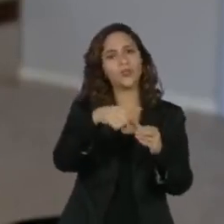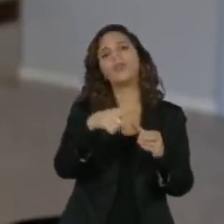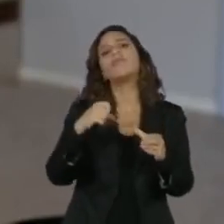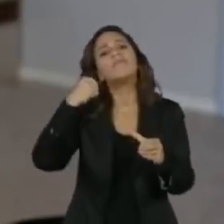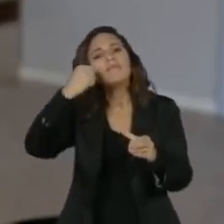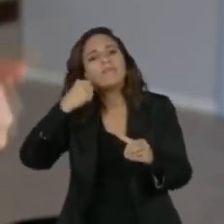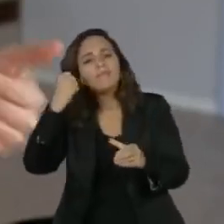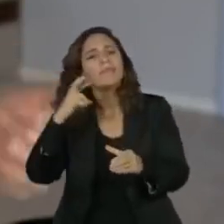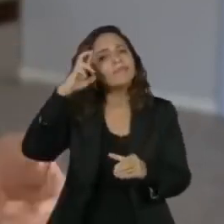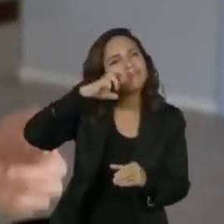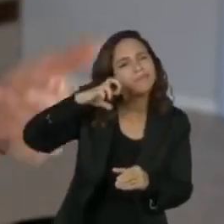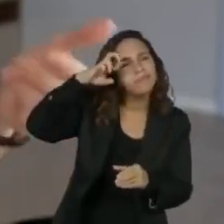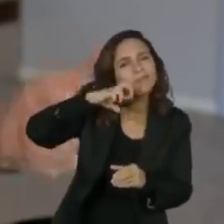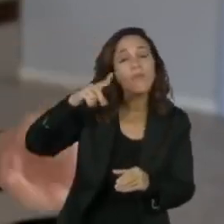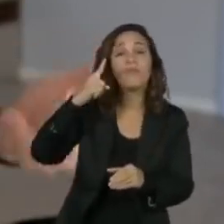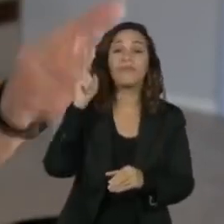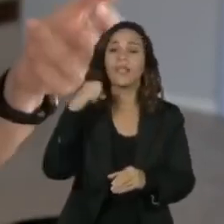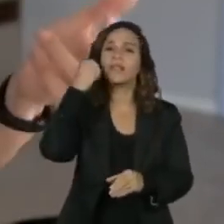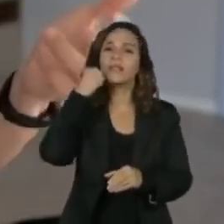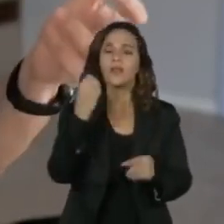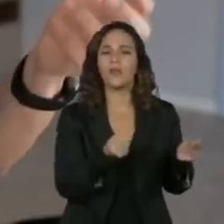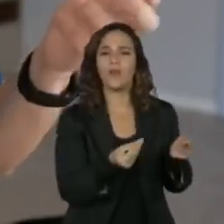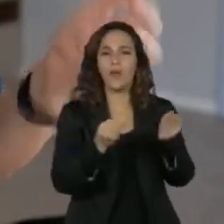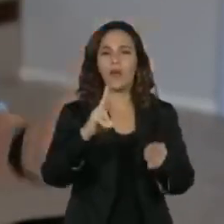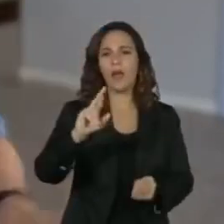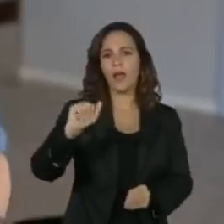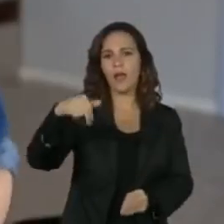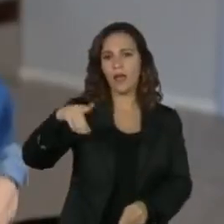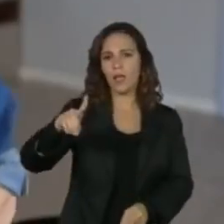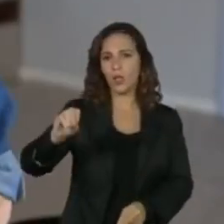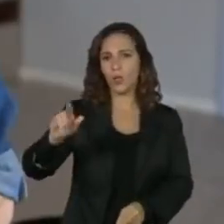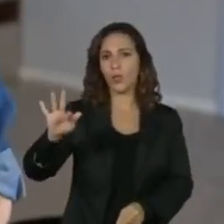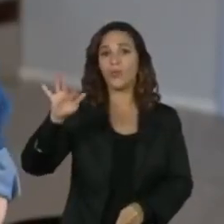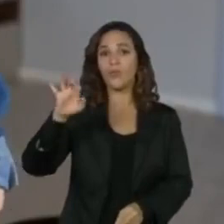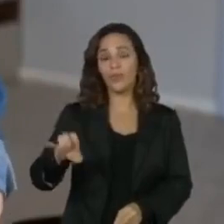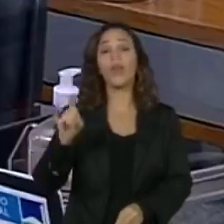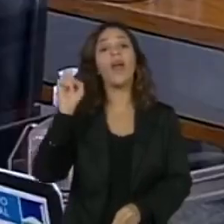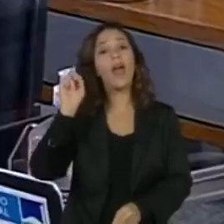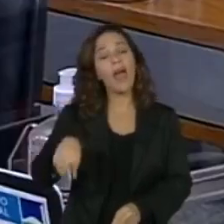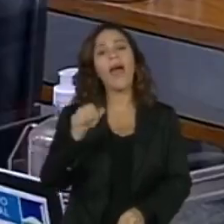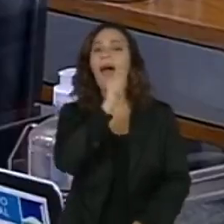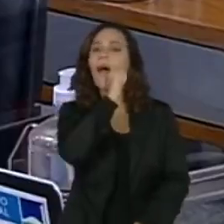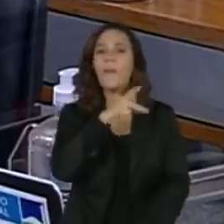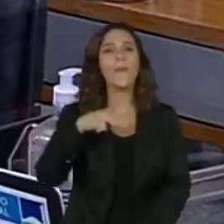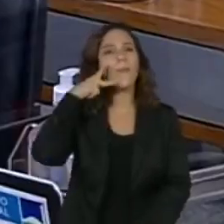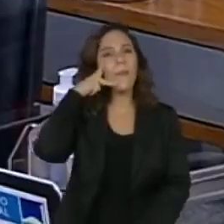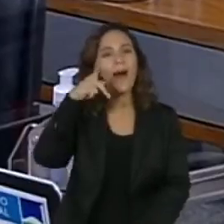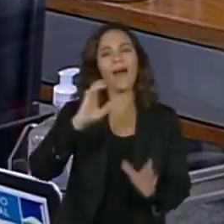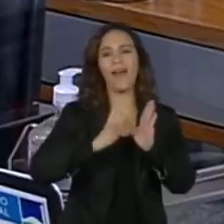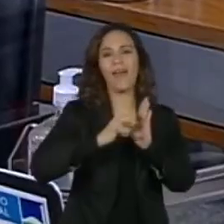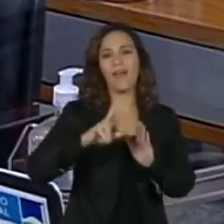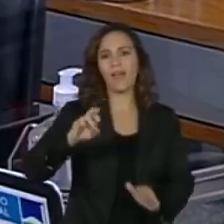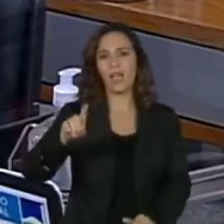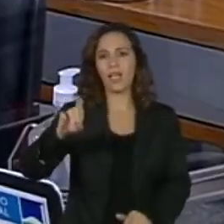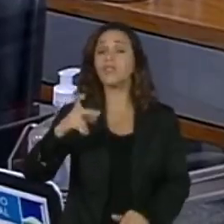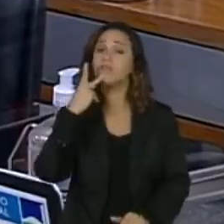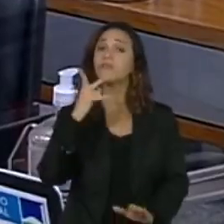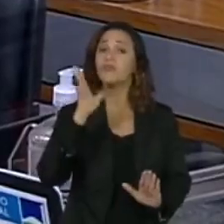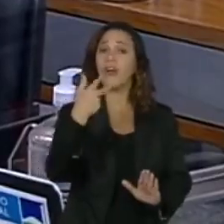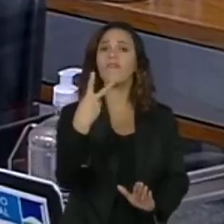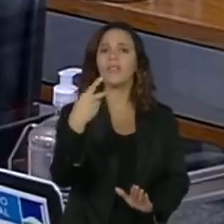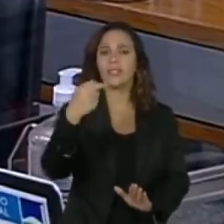Inquérito foi apresentado pelo senador Randolfe Rodrigues da Rede do Amapá, que garante já ter as 27